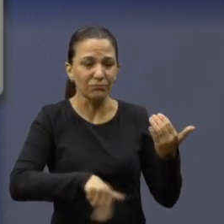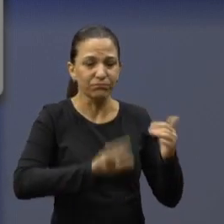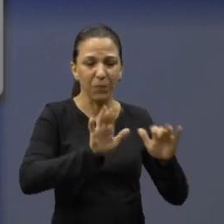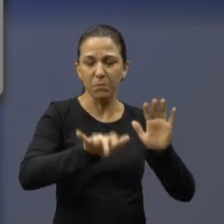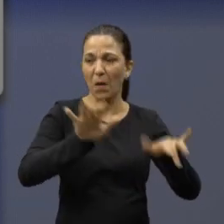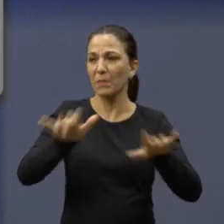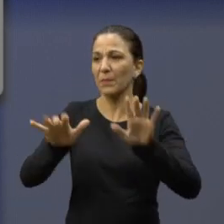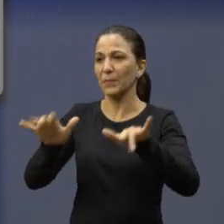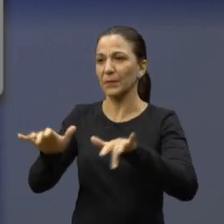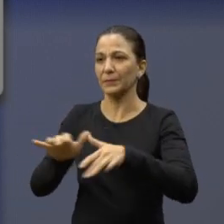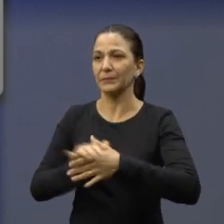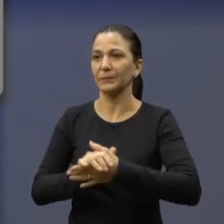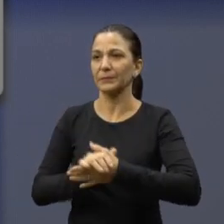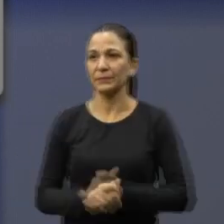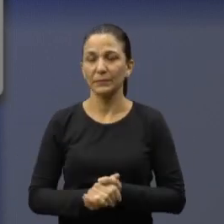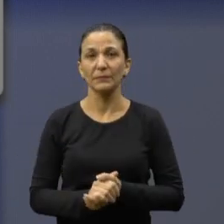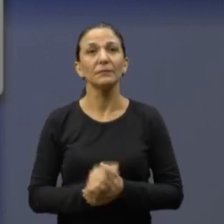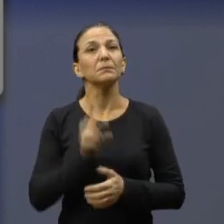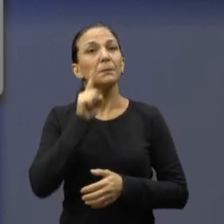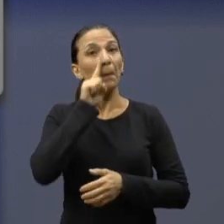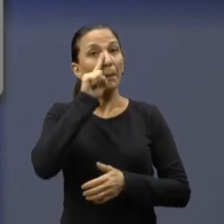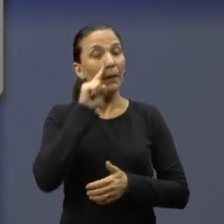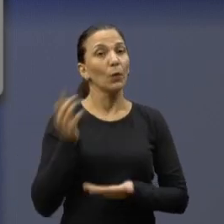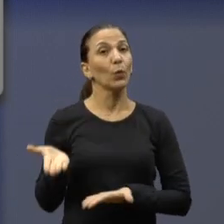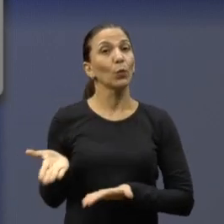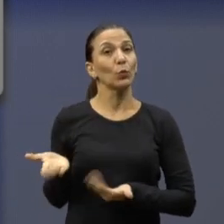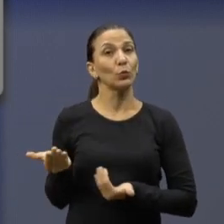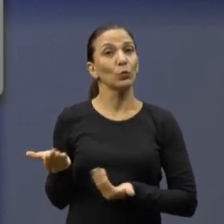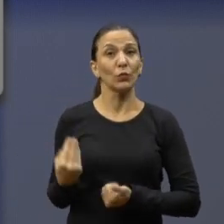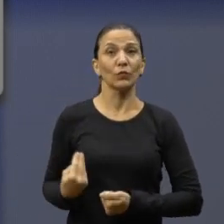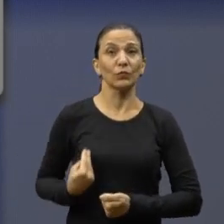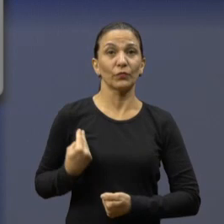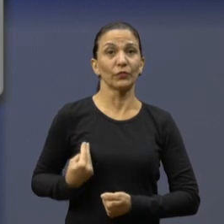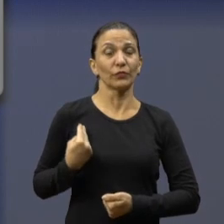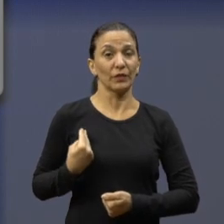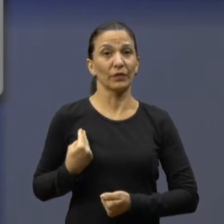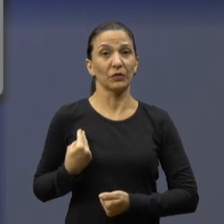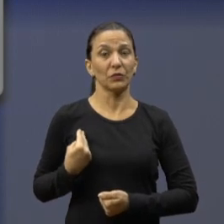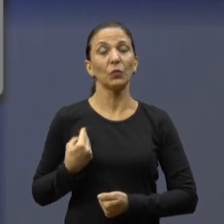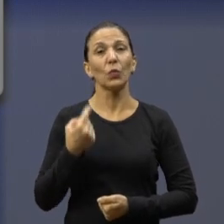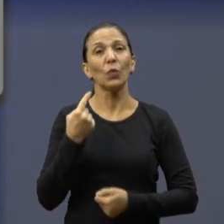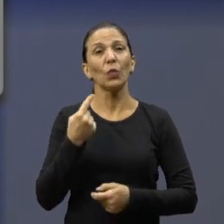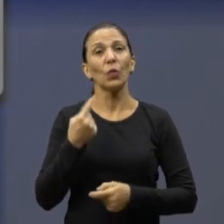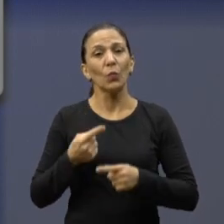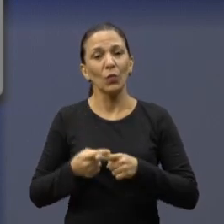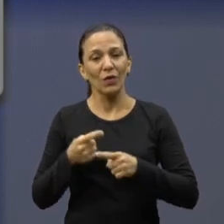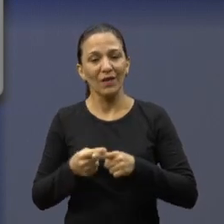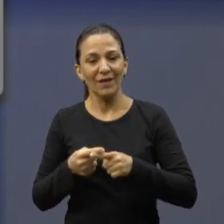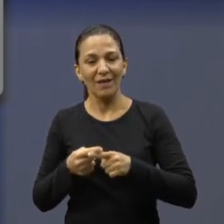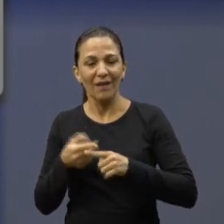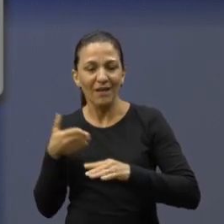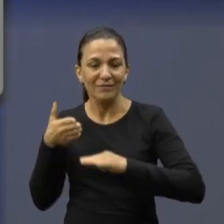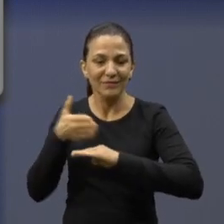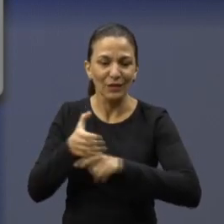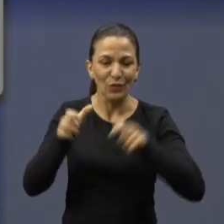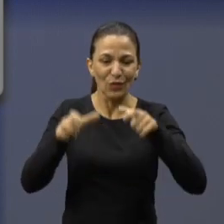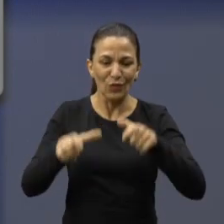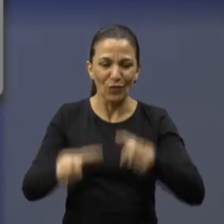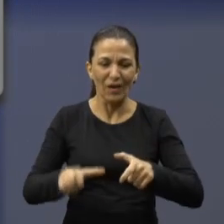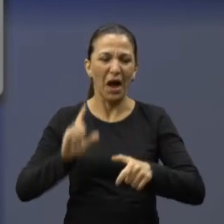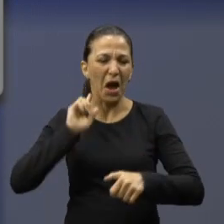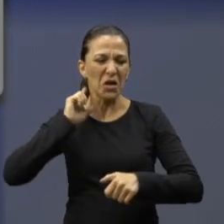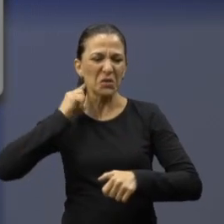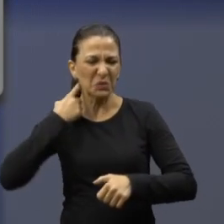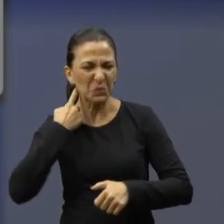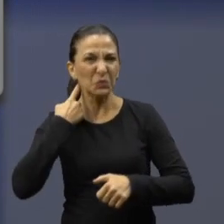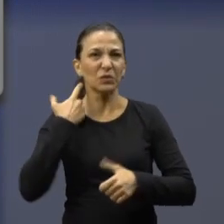parte. Olhem o risco que nossos jovens estão correndo ao frequentarem aquele local. Slide seis, por